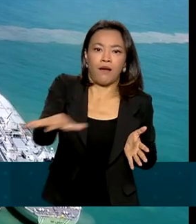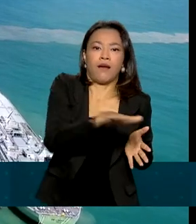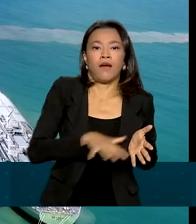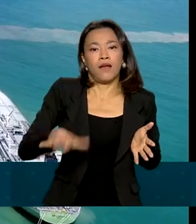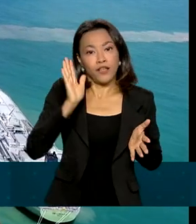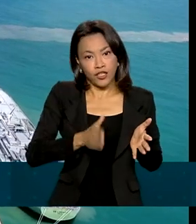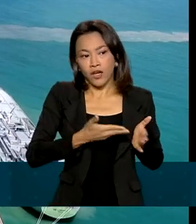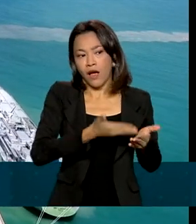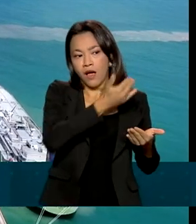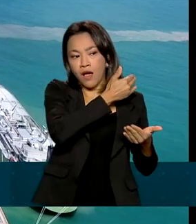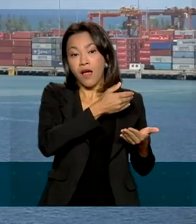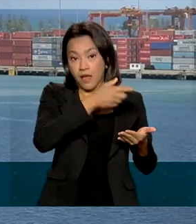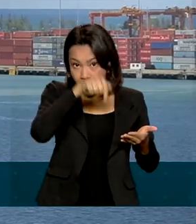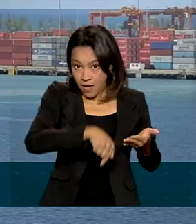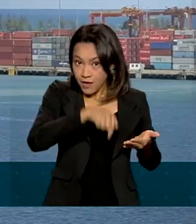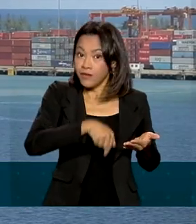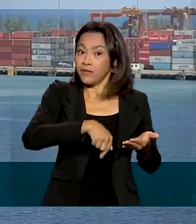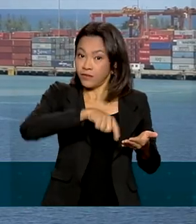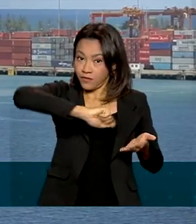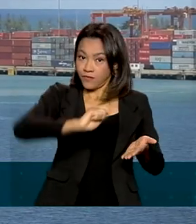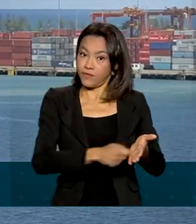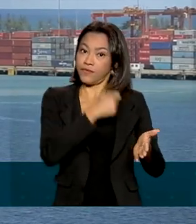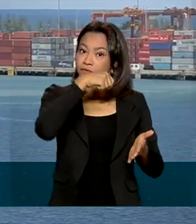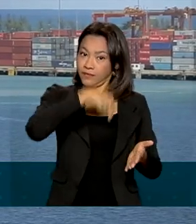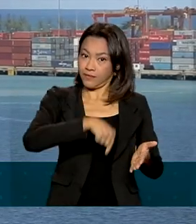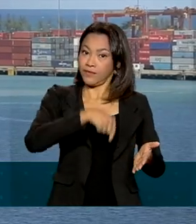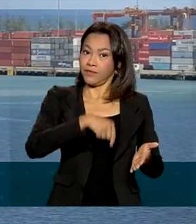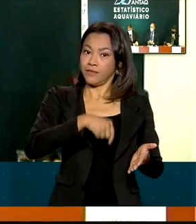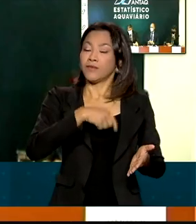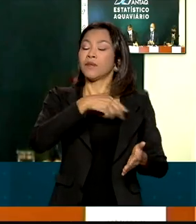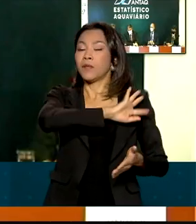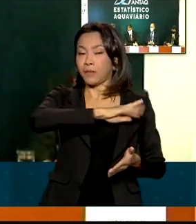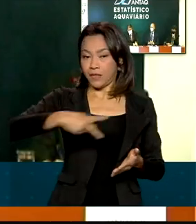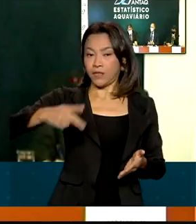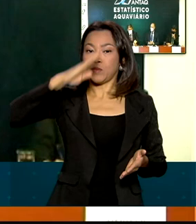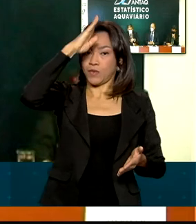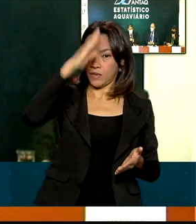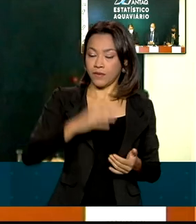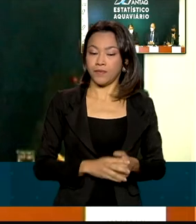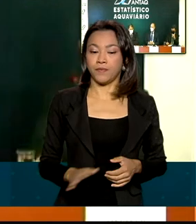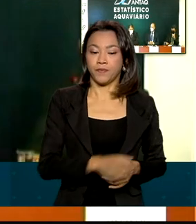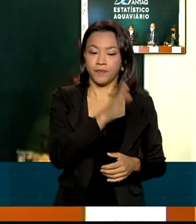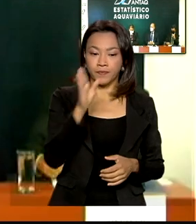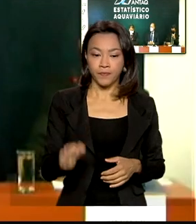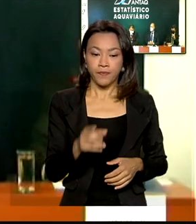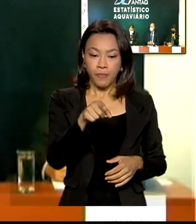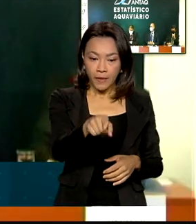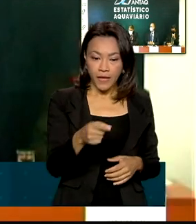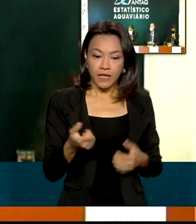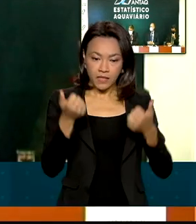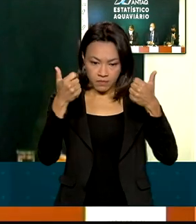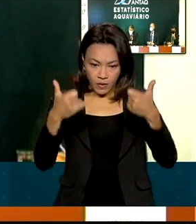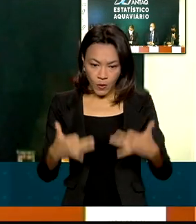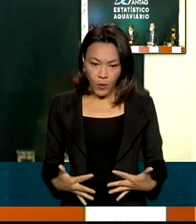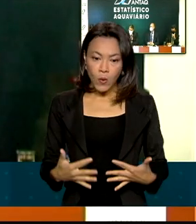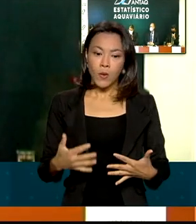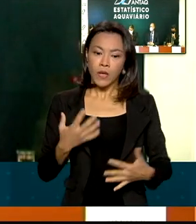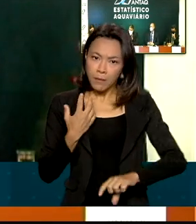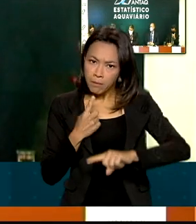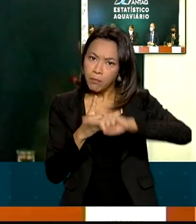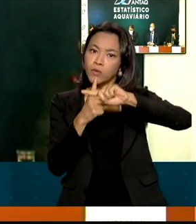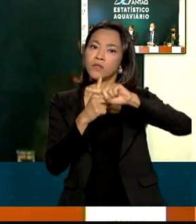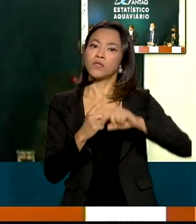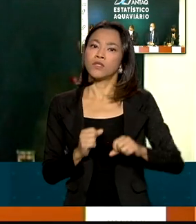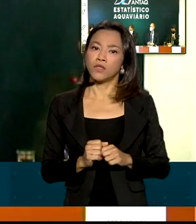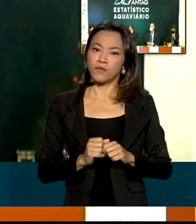que foi sancionado este ano pelo presidente Jair Bolsonaro. São números muito positivos e que mostram